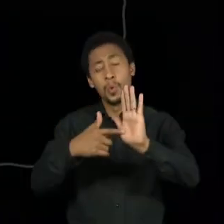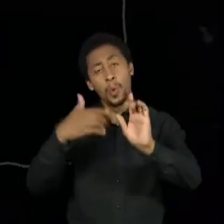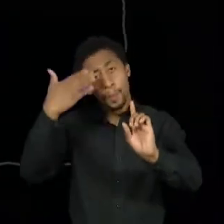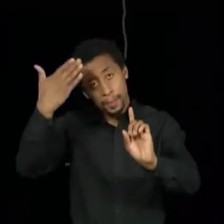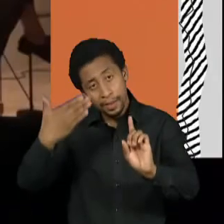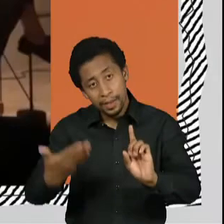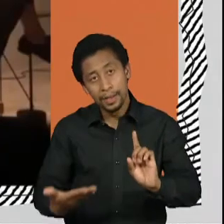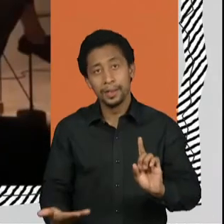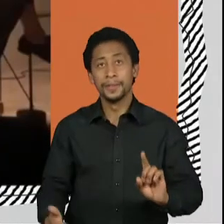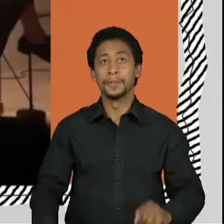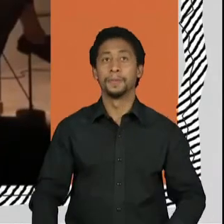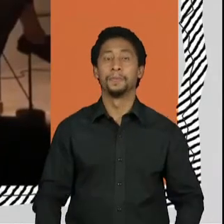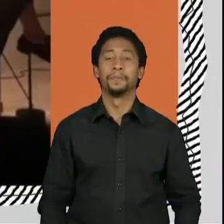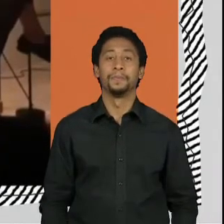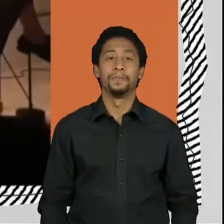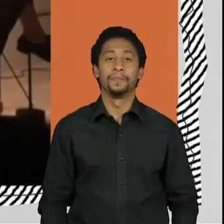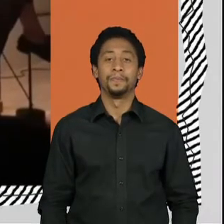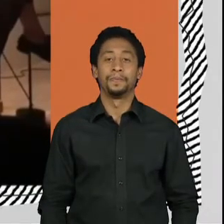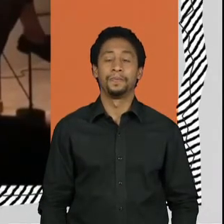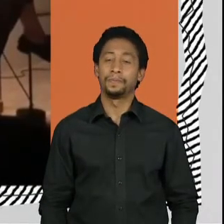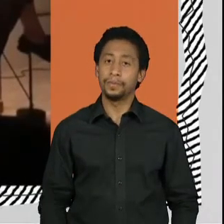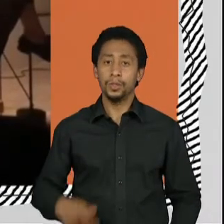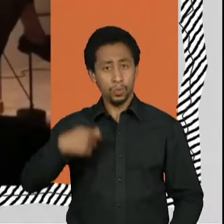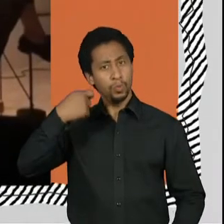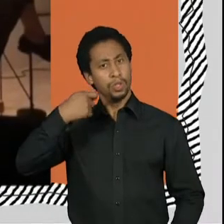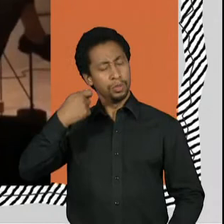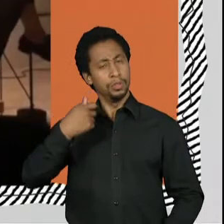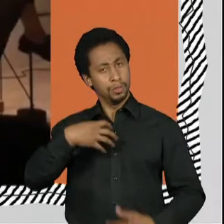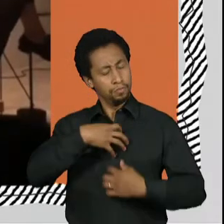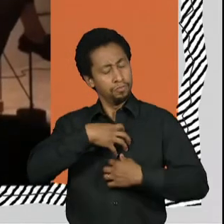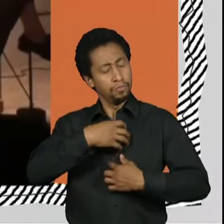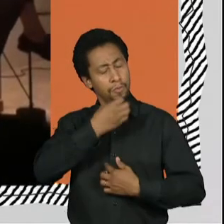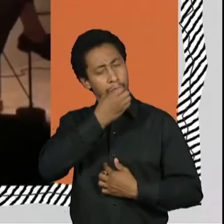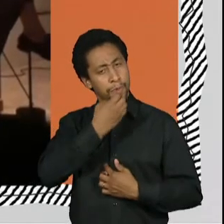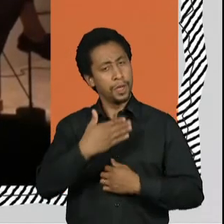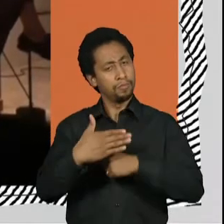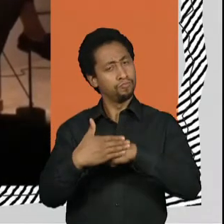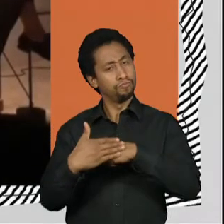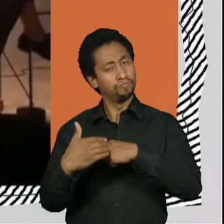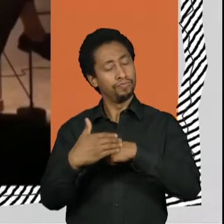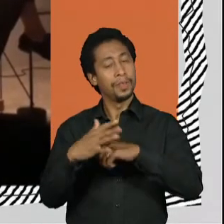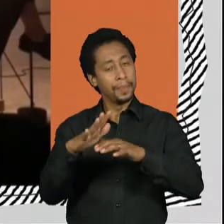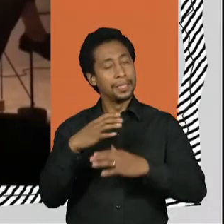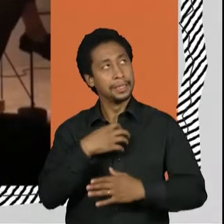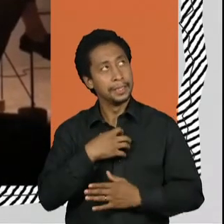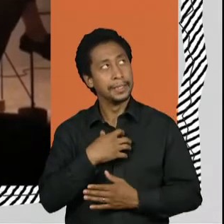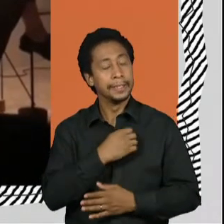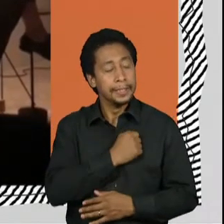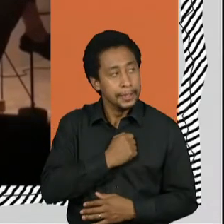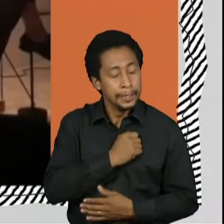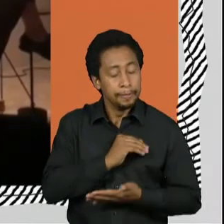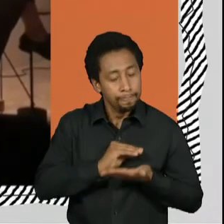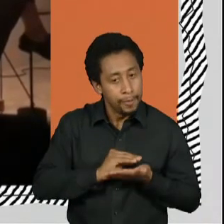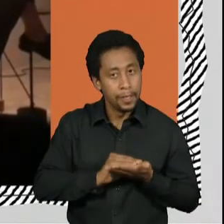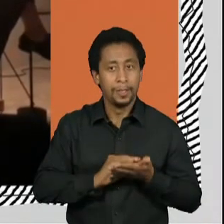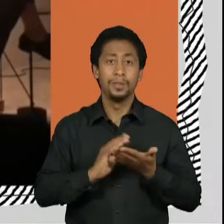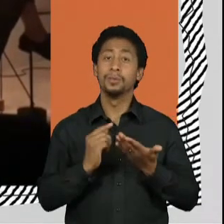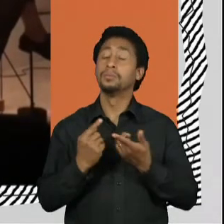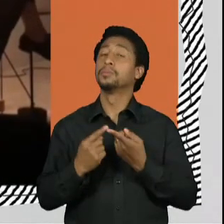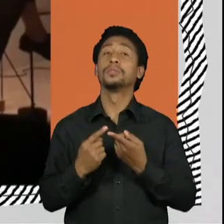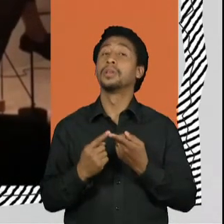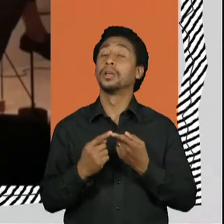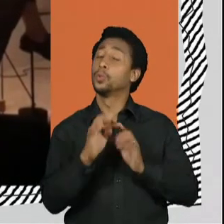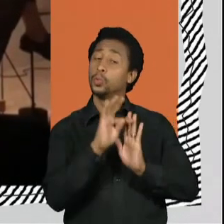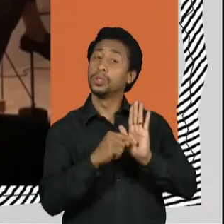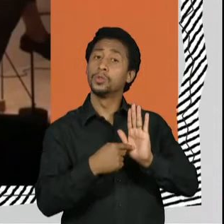né? O artista é generoso tentando criar uma prótese e carente, pois sabe que a obra é a encenação da